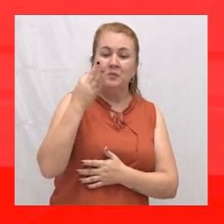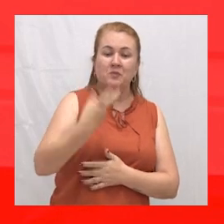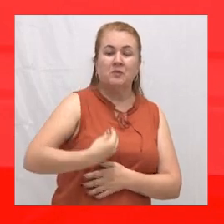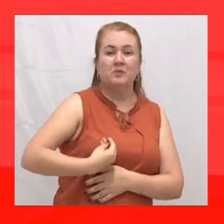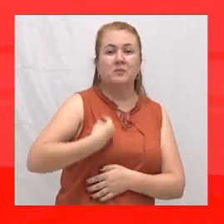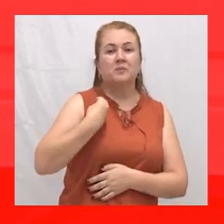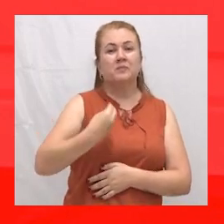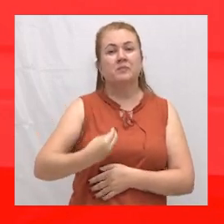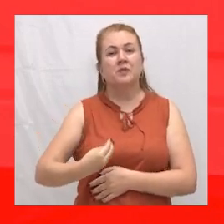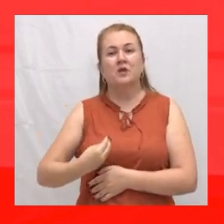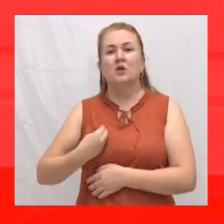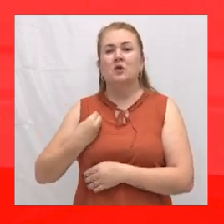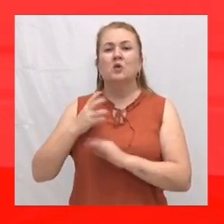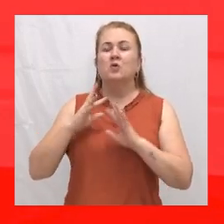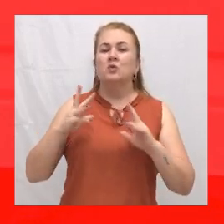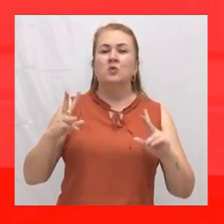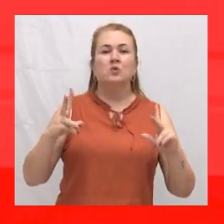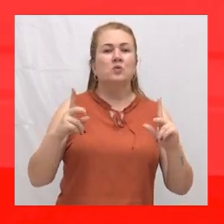vida.